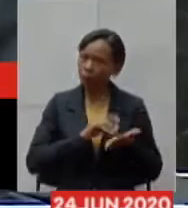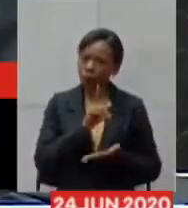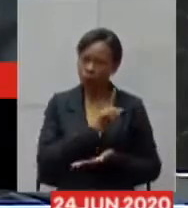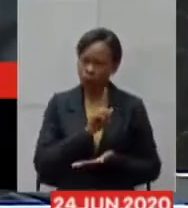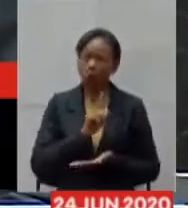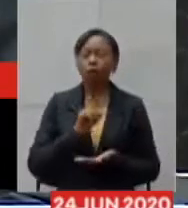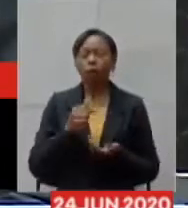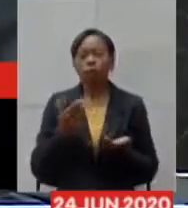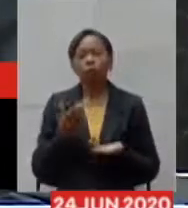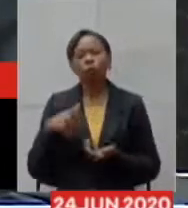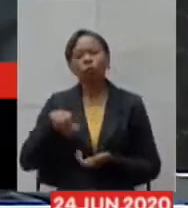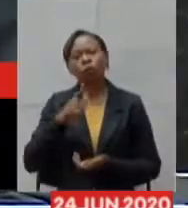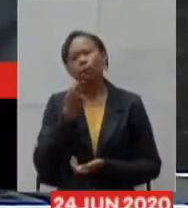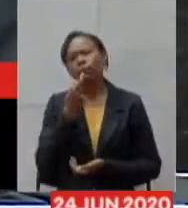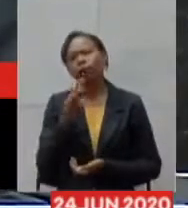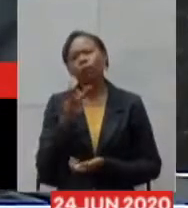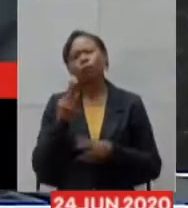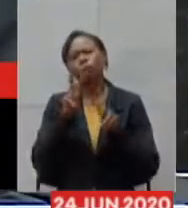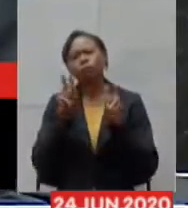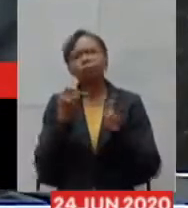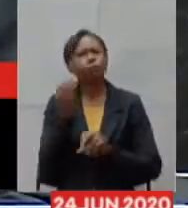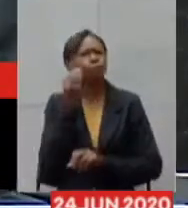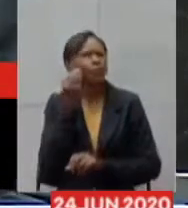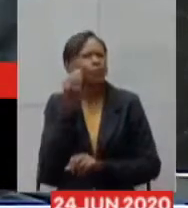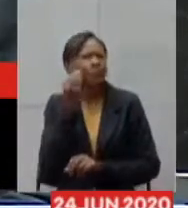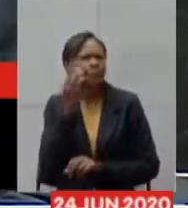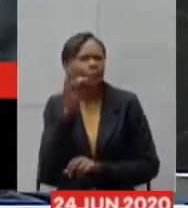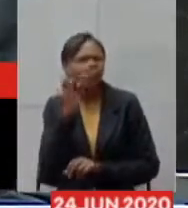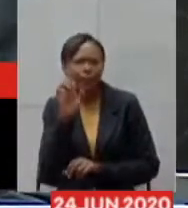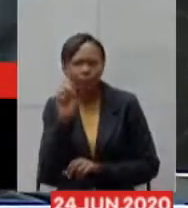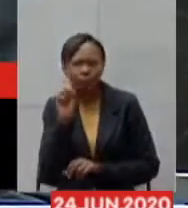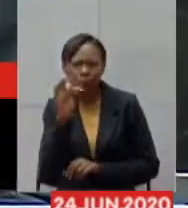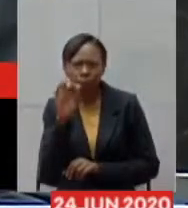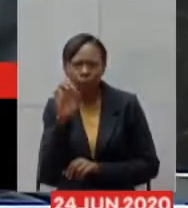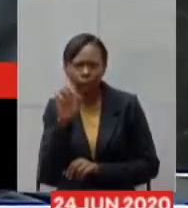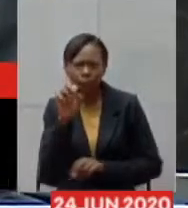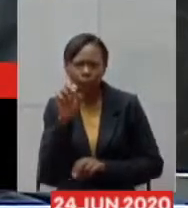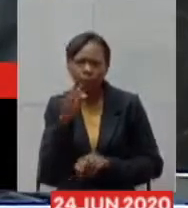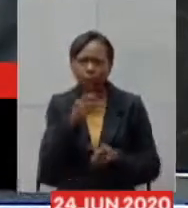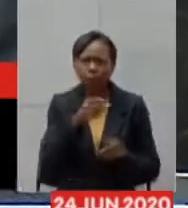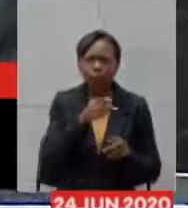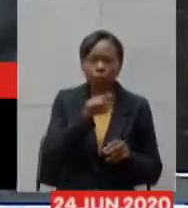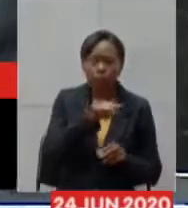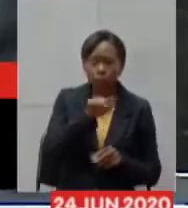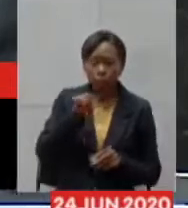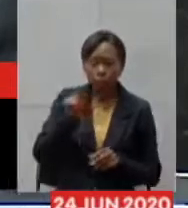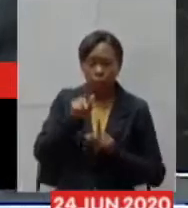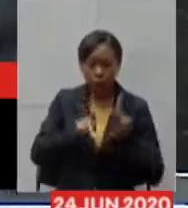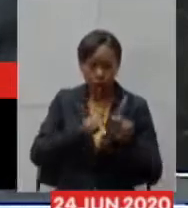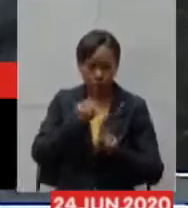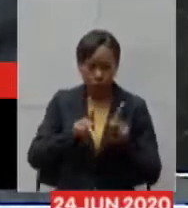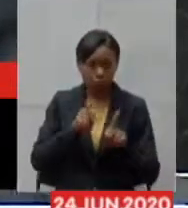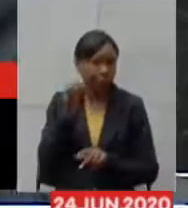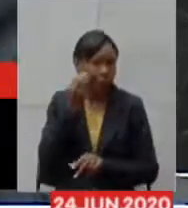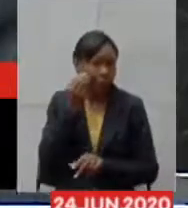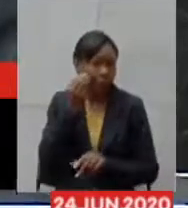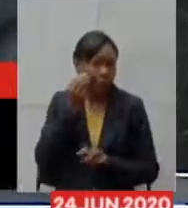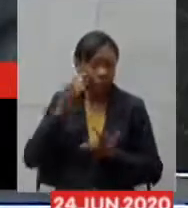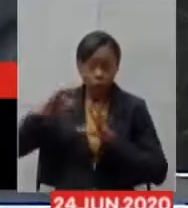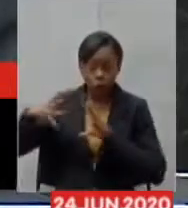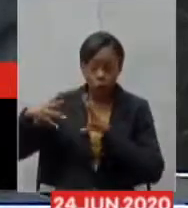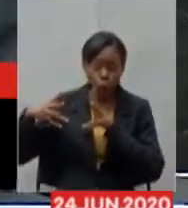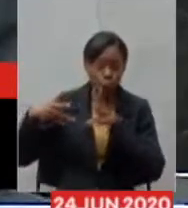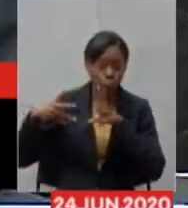vamos falar sobre testagem eu acho que é importante contextualizar também que a testagem em massa